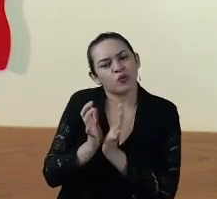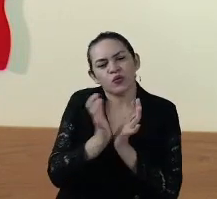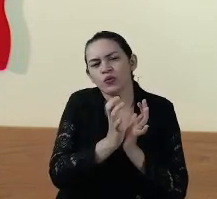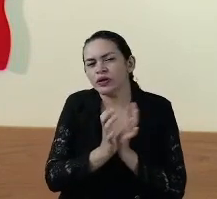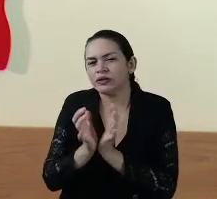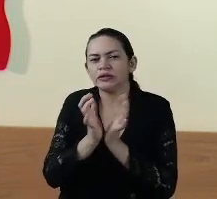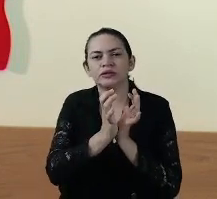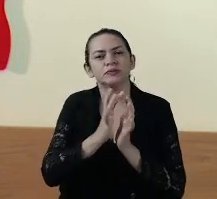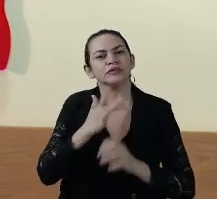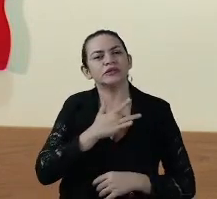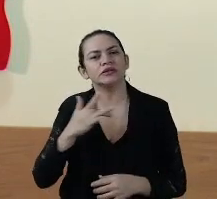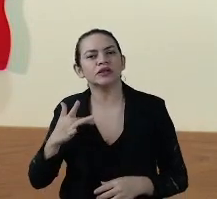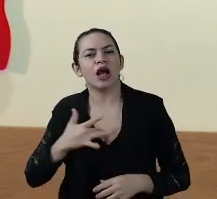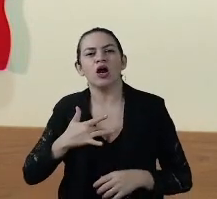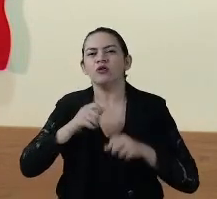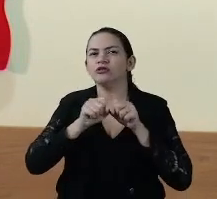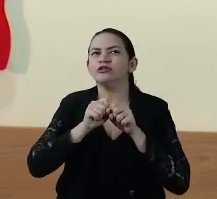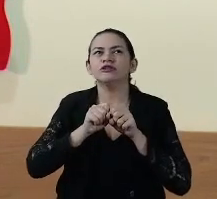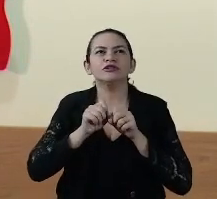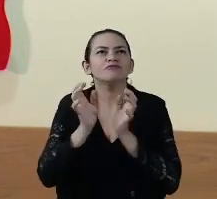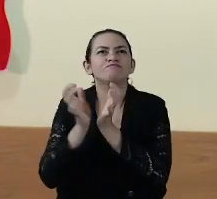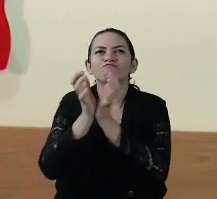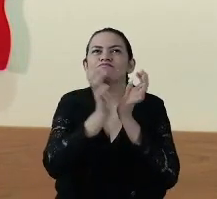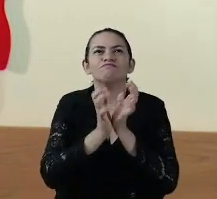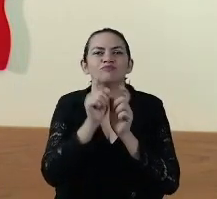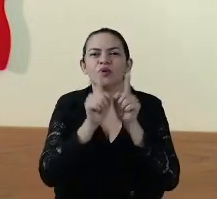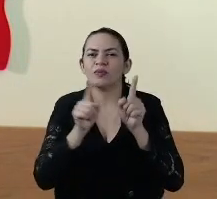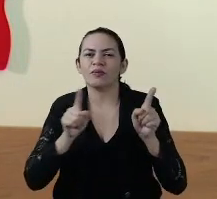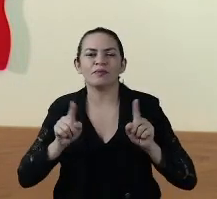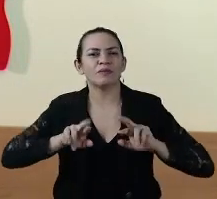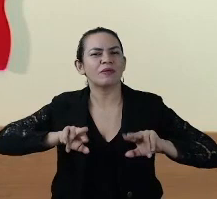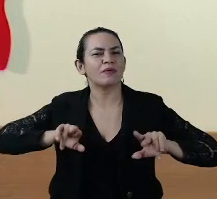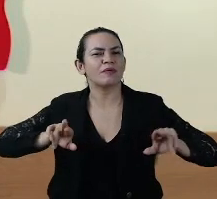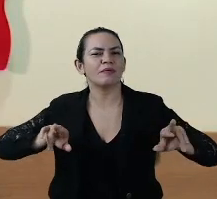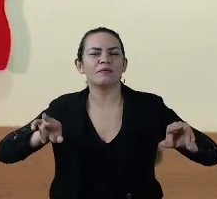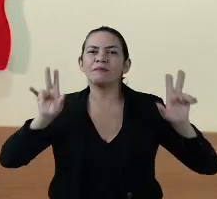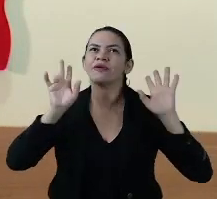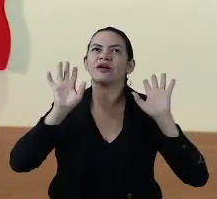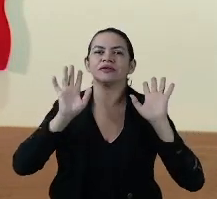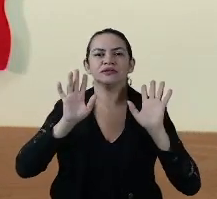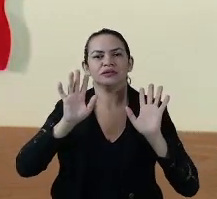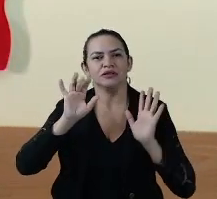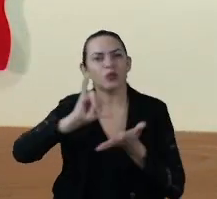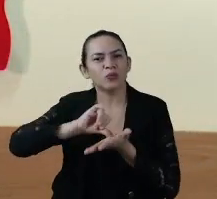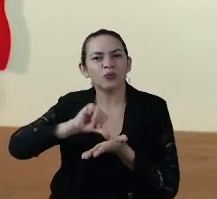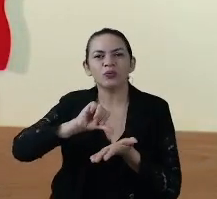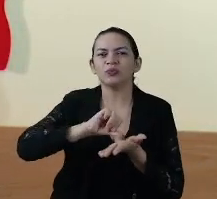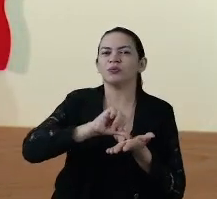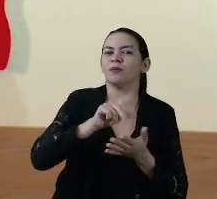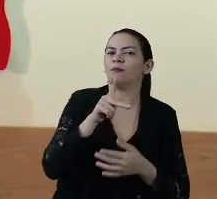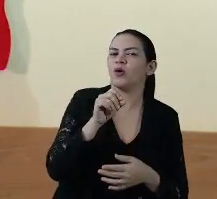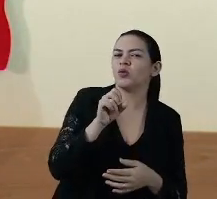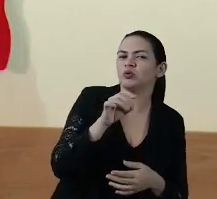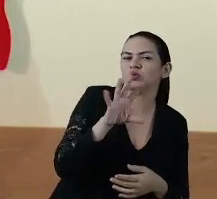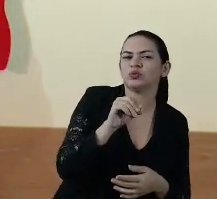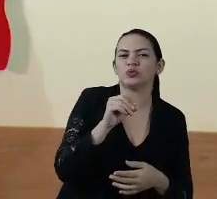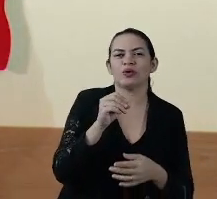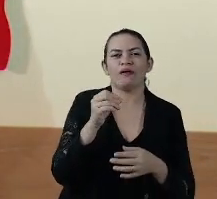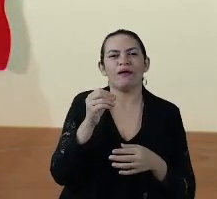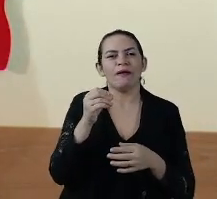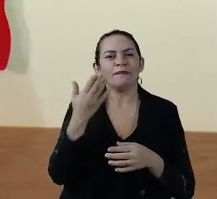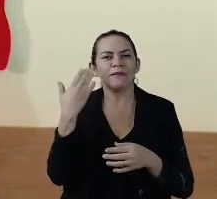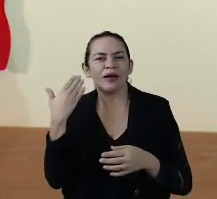equipes de saúde distribuídas em dezenas e dezenas de unidades, as antigas e as novas que nós abrimos.